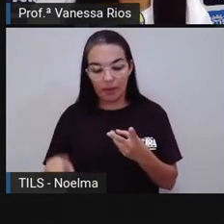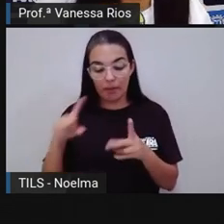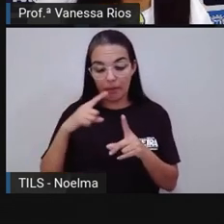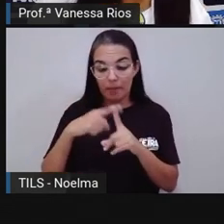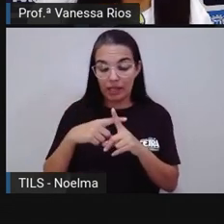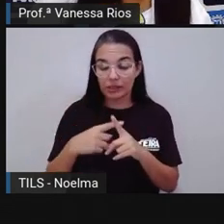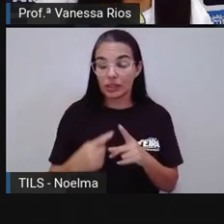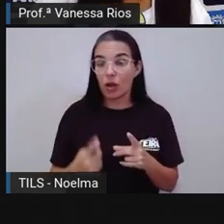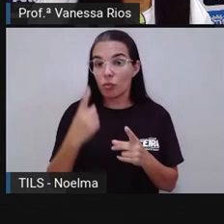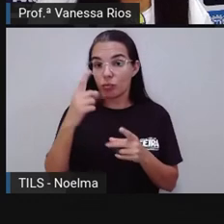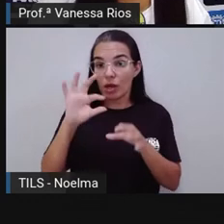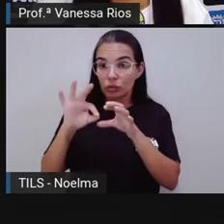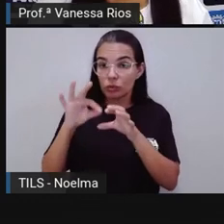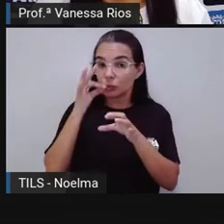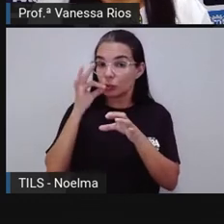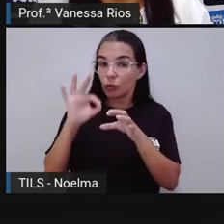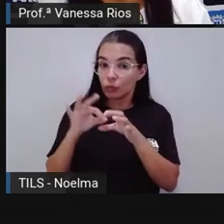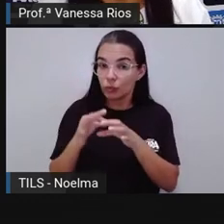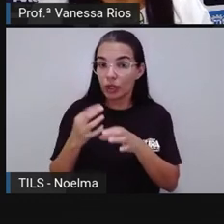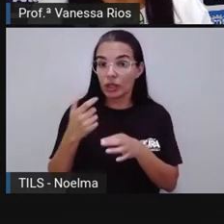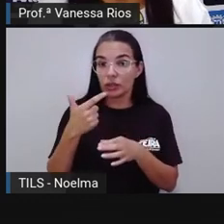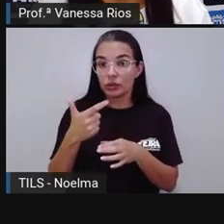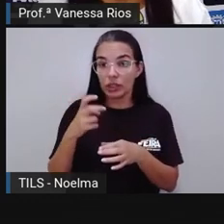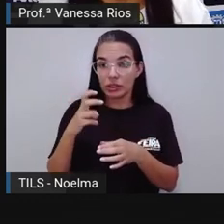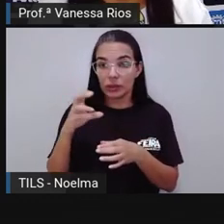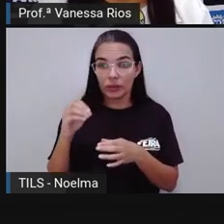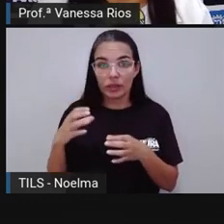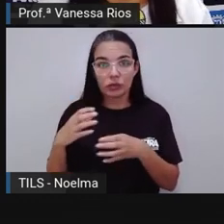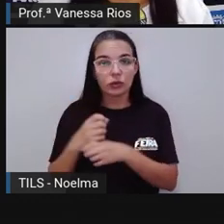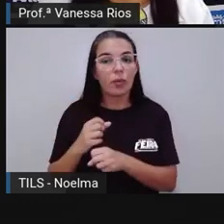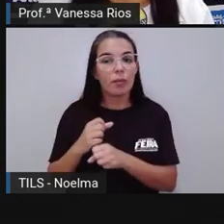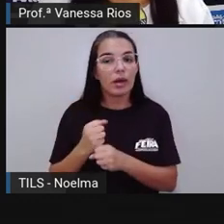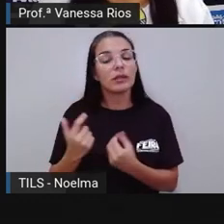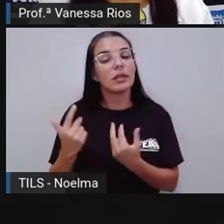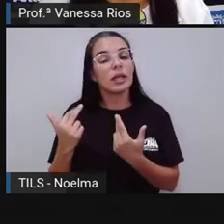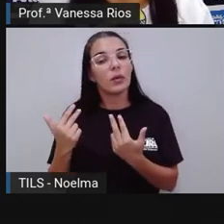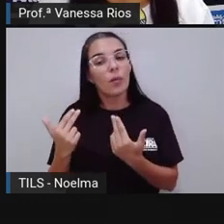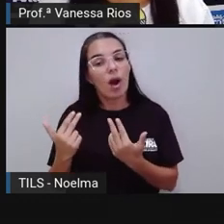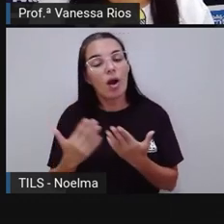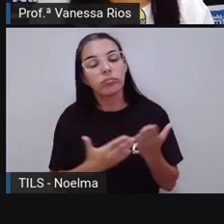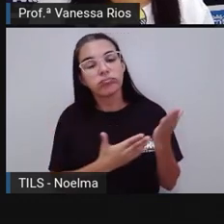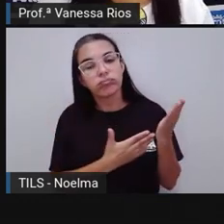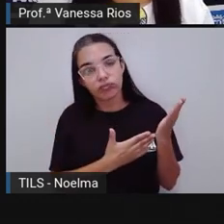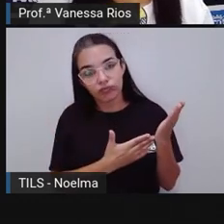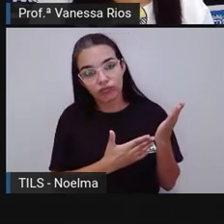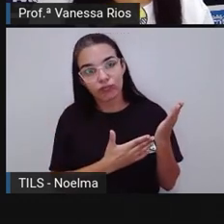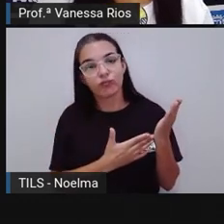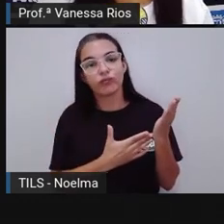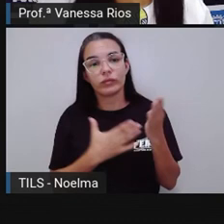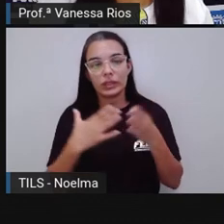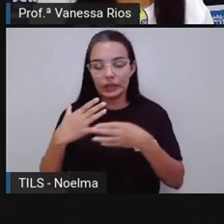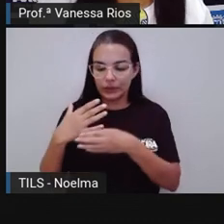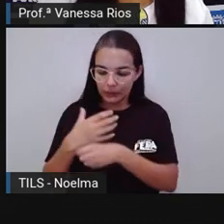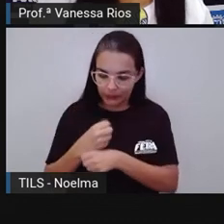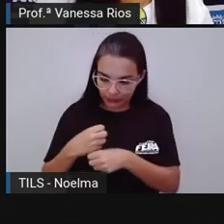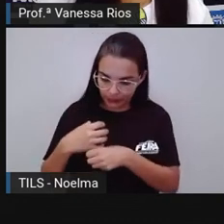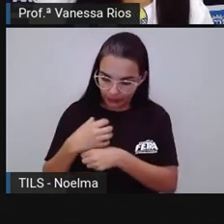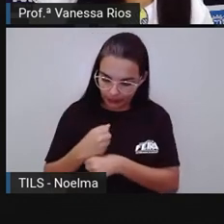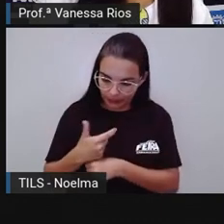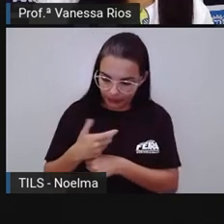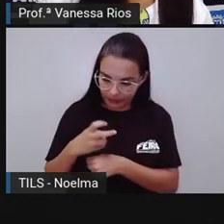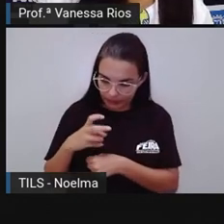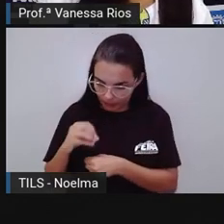mais um caixa de nuva, 250 gramas. Da mesma forma, 250 mais 500,